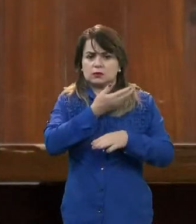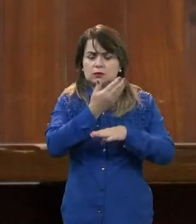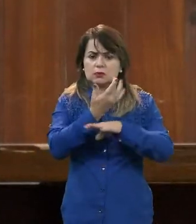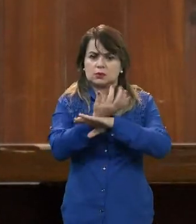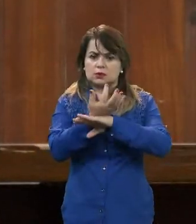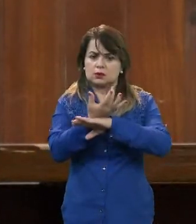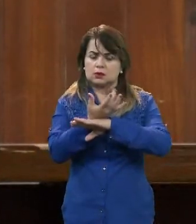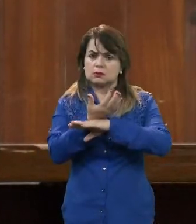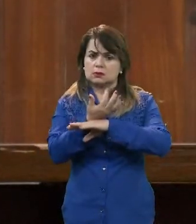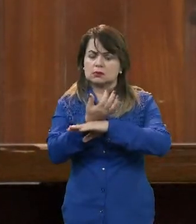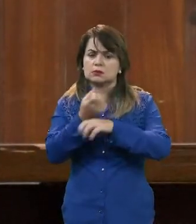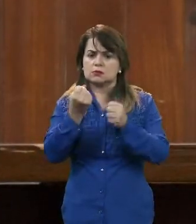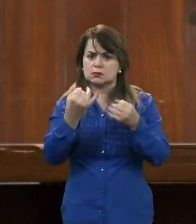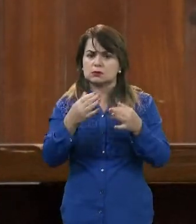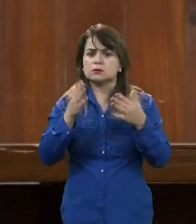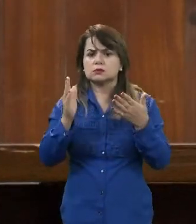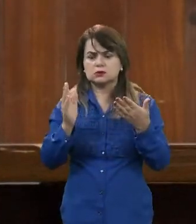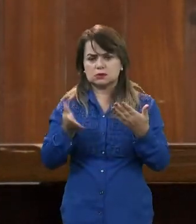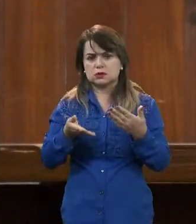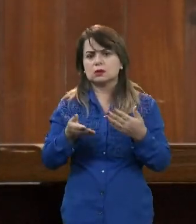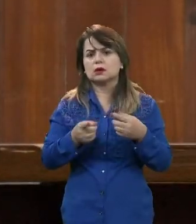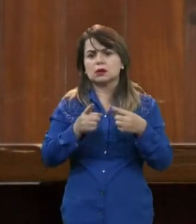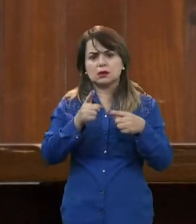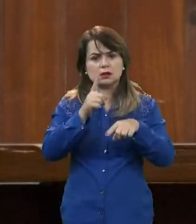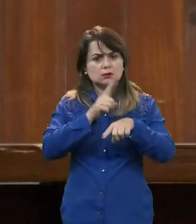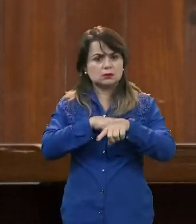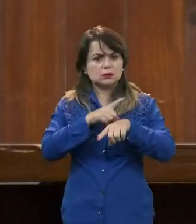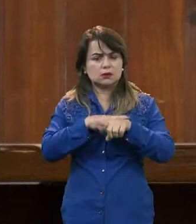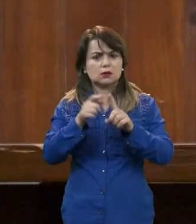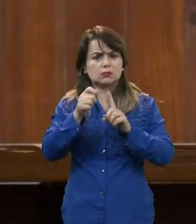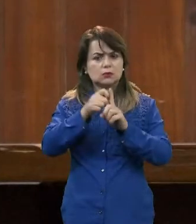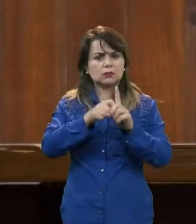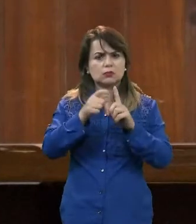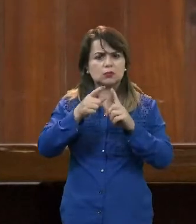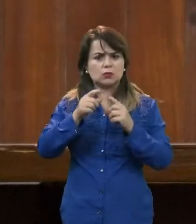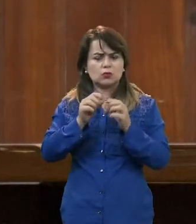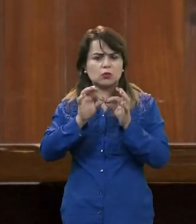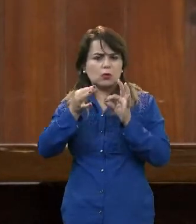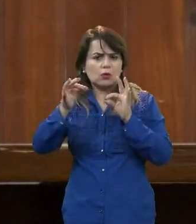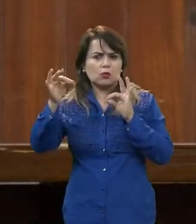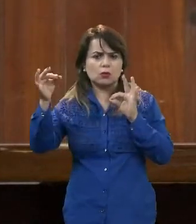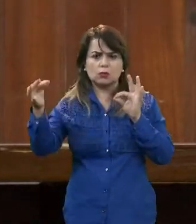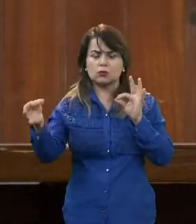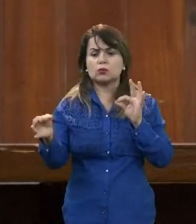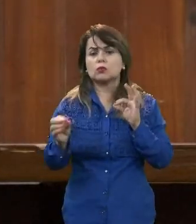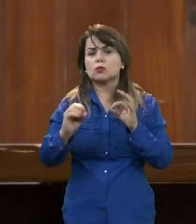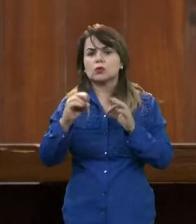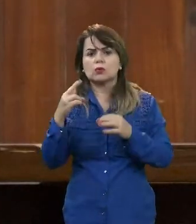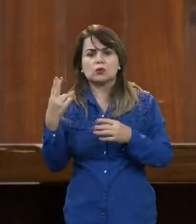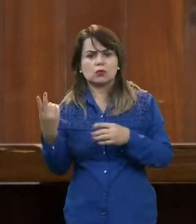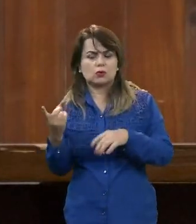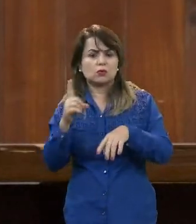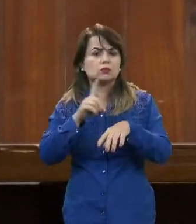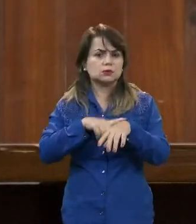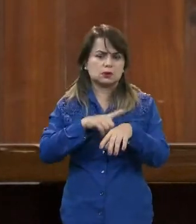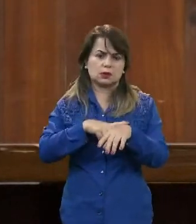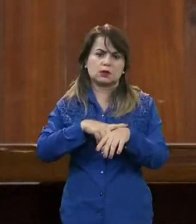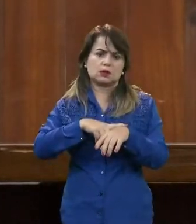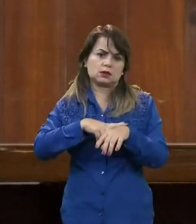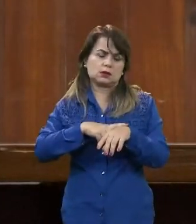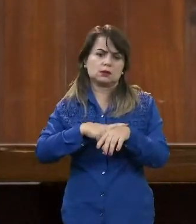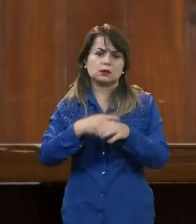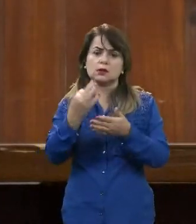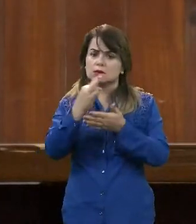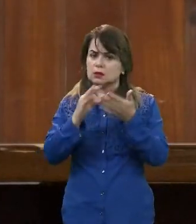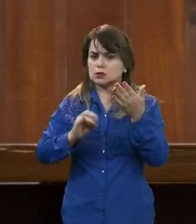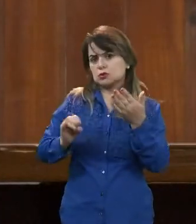tratar de uma operação de muito longo prazo, nós estamos falando de uma operação que já prevê volatilidades na taxa de juros futura,